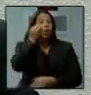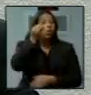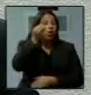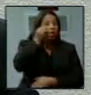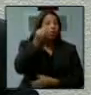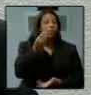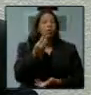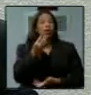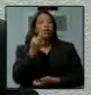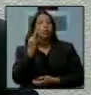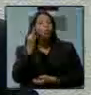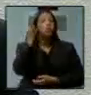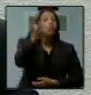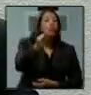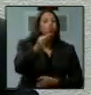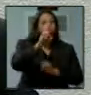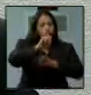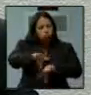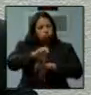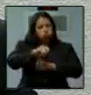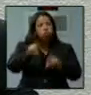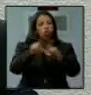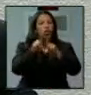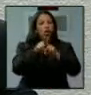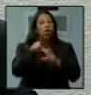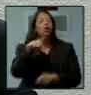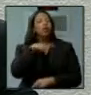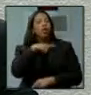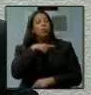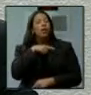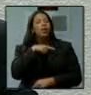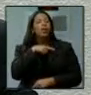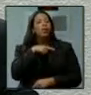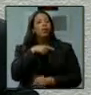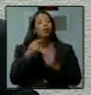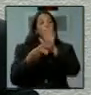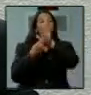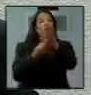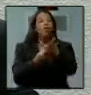para os fins educacionais, impondo, a partir desta observância, a oportunidade de relacionamento com...